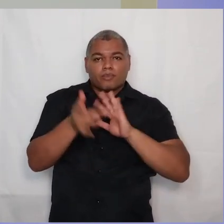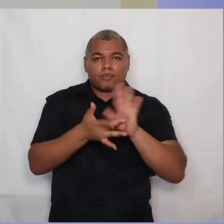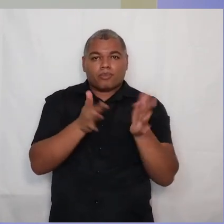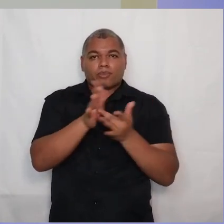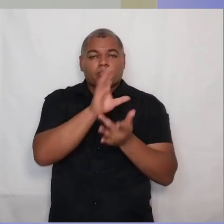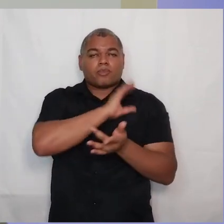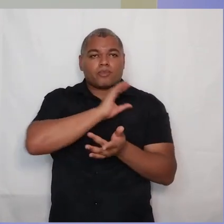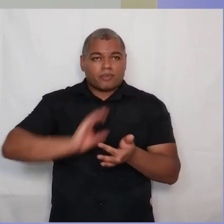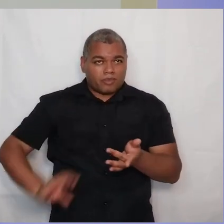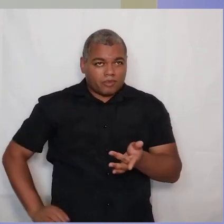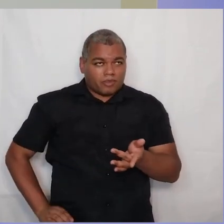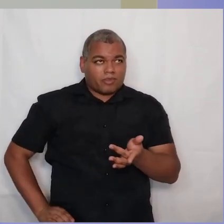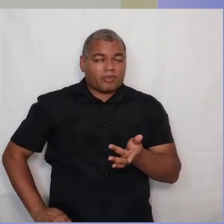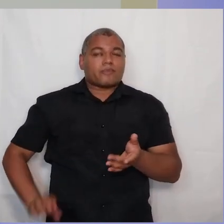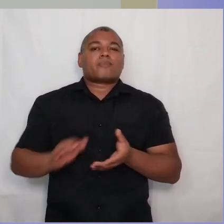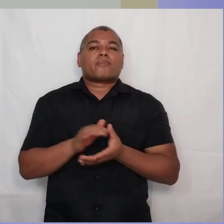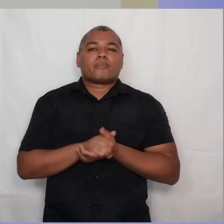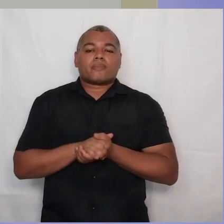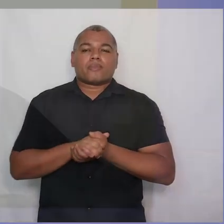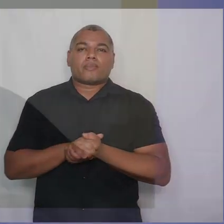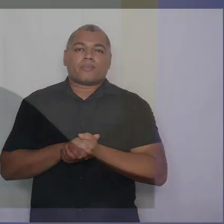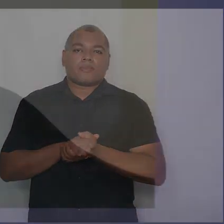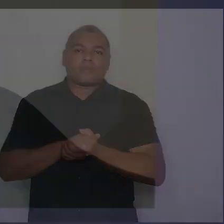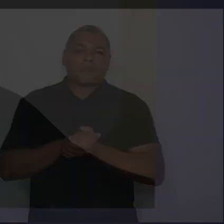se revista da natureza de Cristo Jesus.